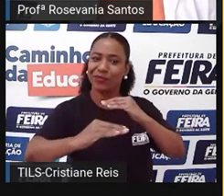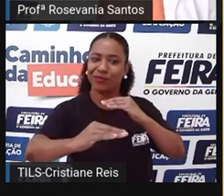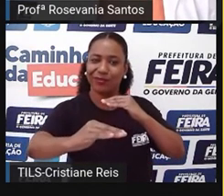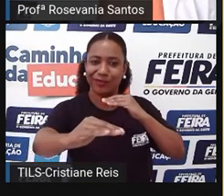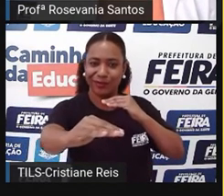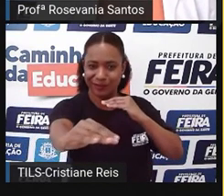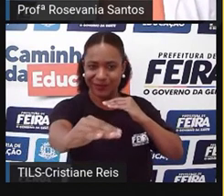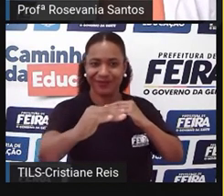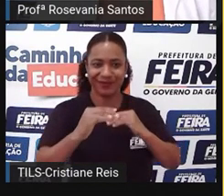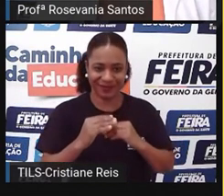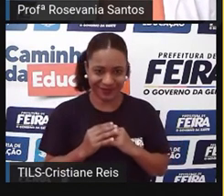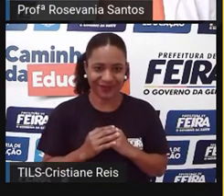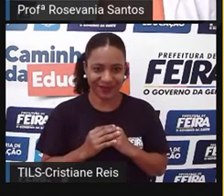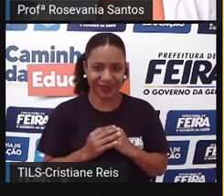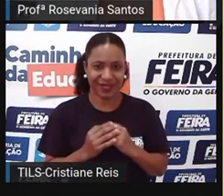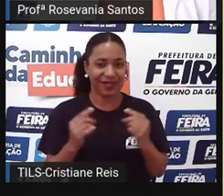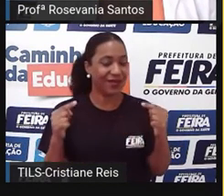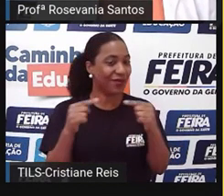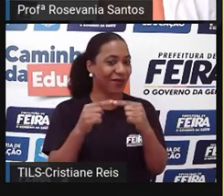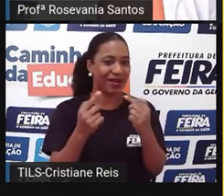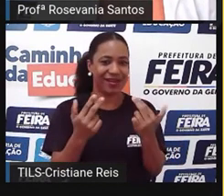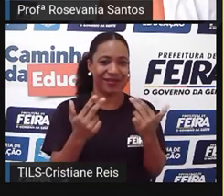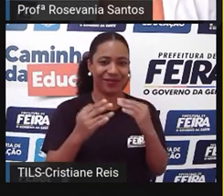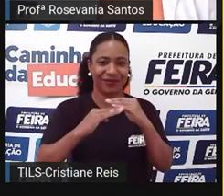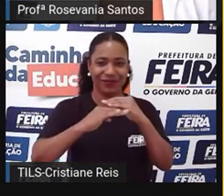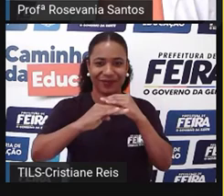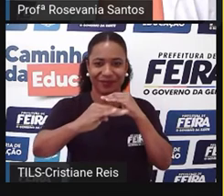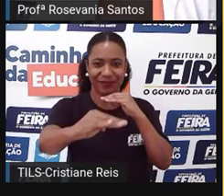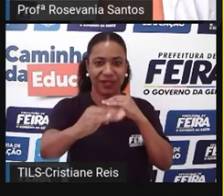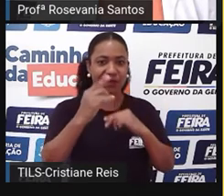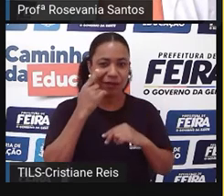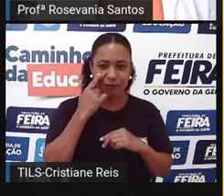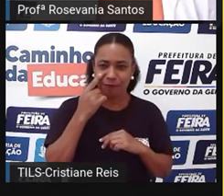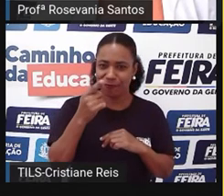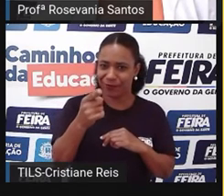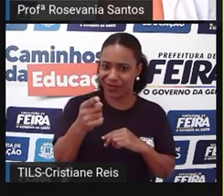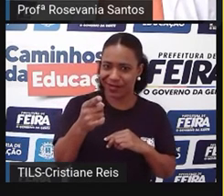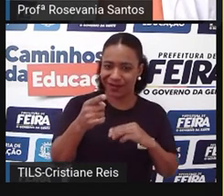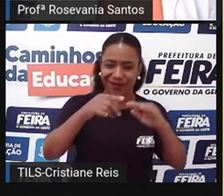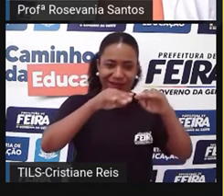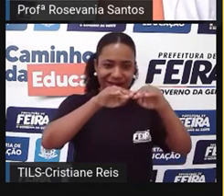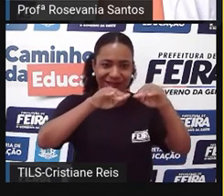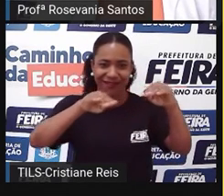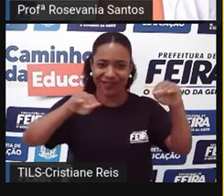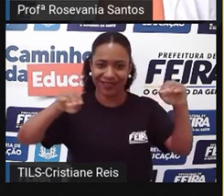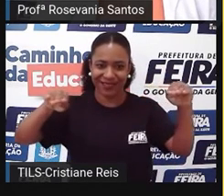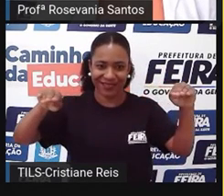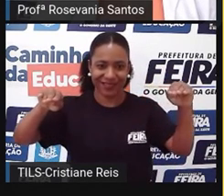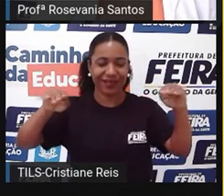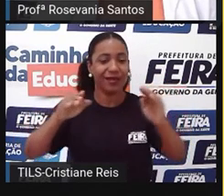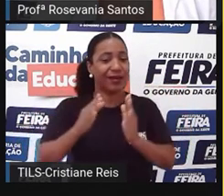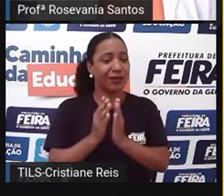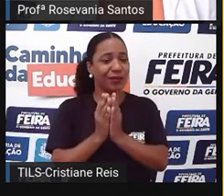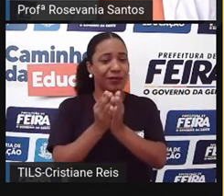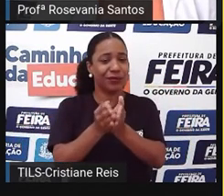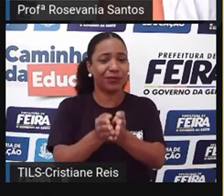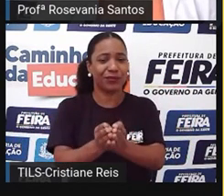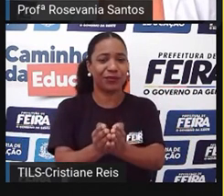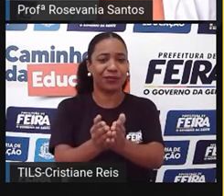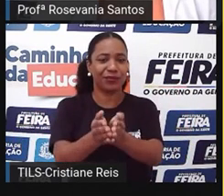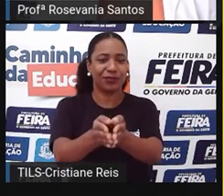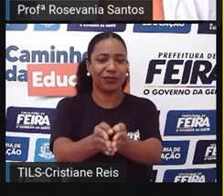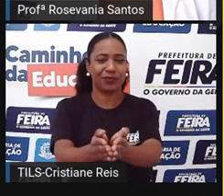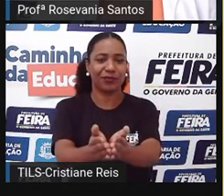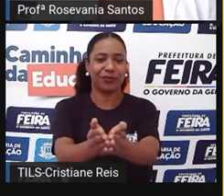característica do relevo. Olha aqui o relevo, né, ao fundo, e esse rio aqui seguindo. Então, esse terreno de